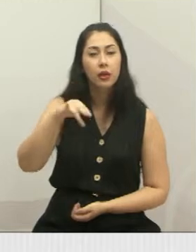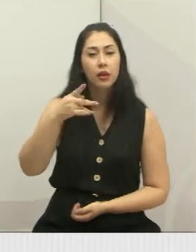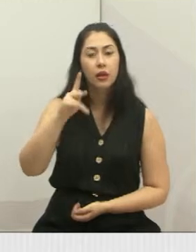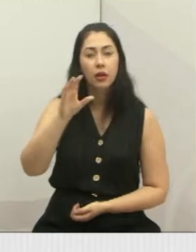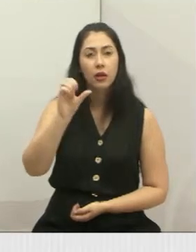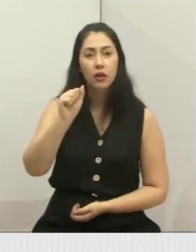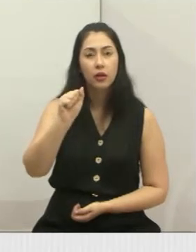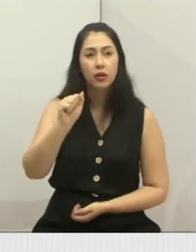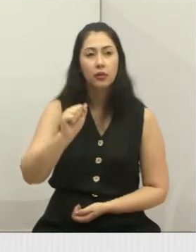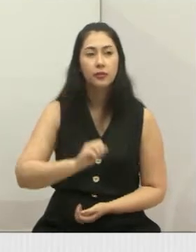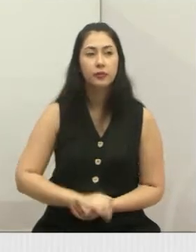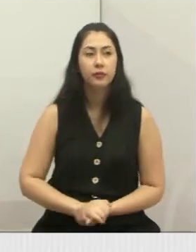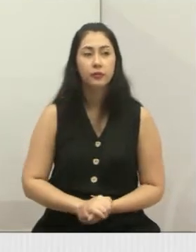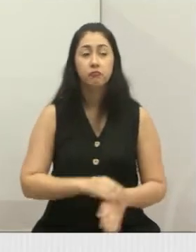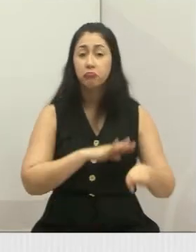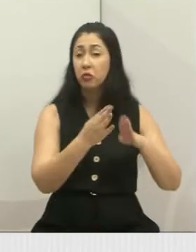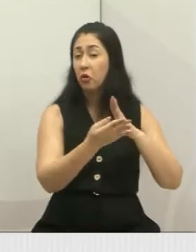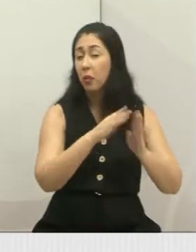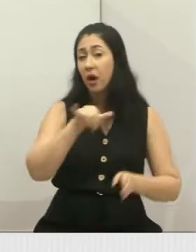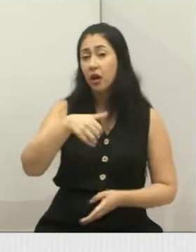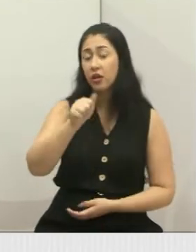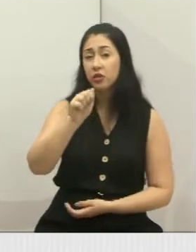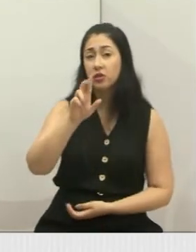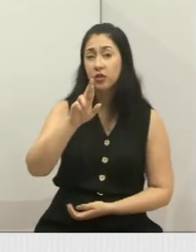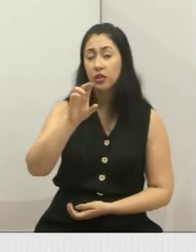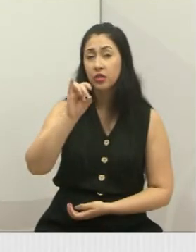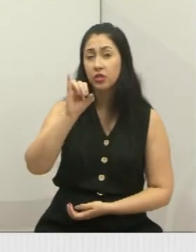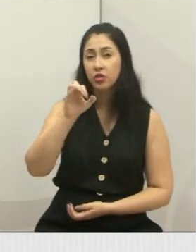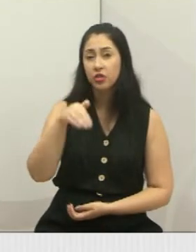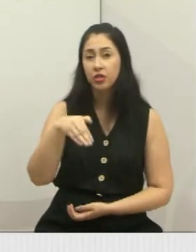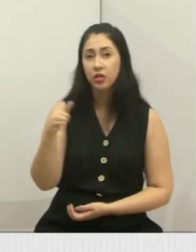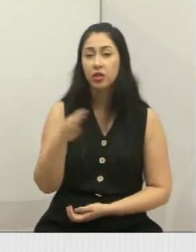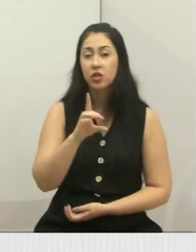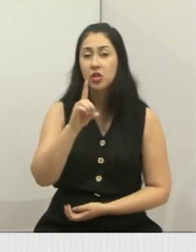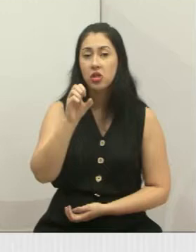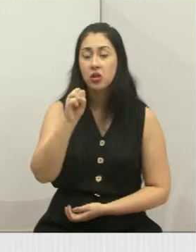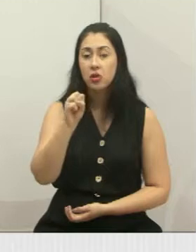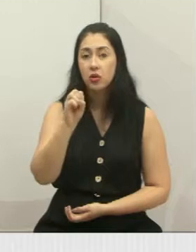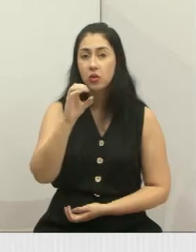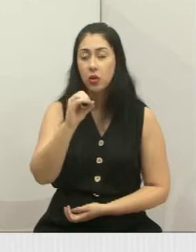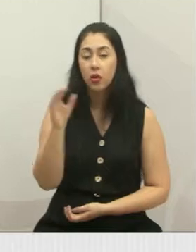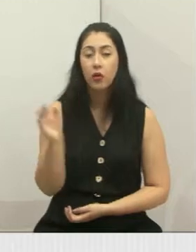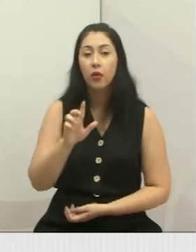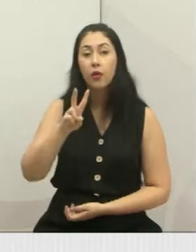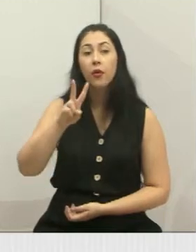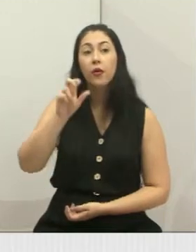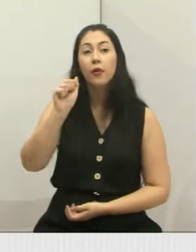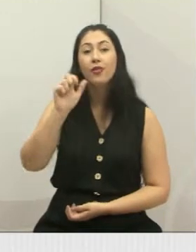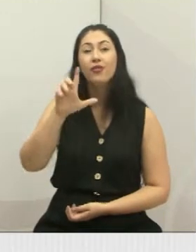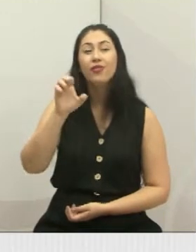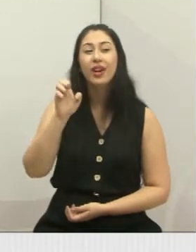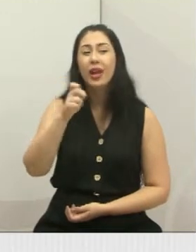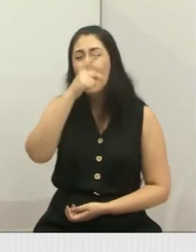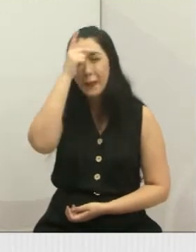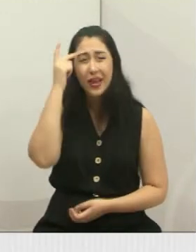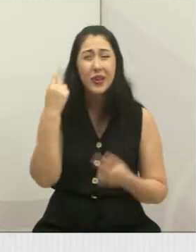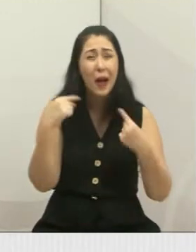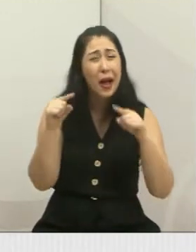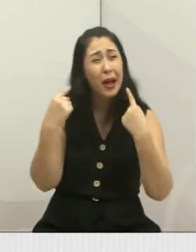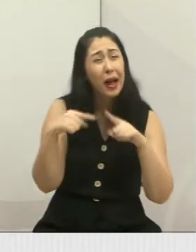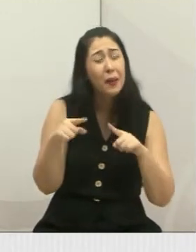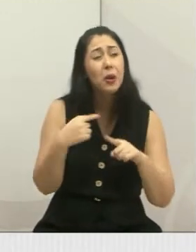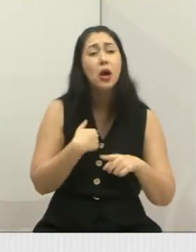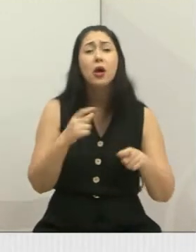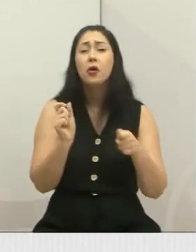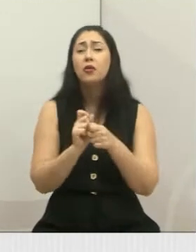Santos, no bairro Jardim do Vale. O morador reclamou que está faltando areia nesse local. Então, o que